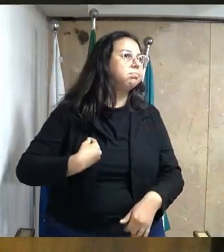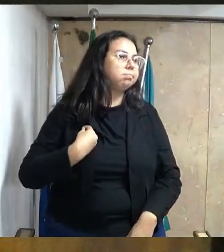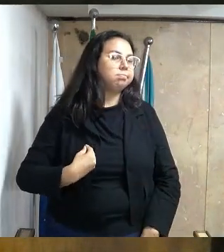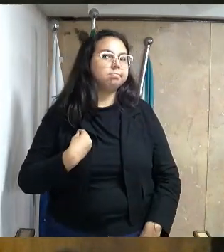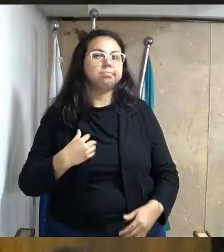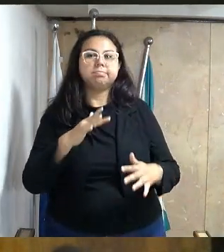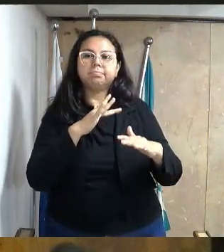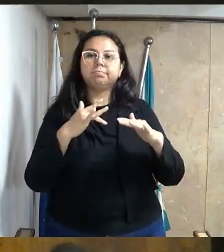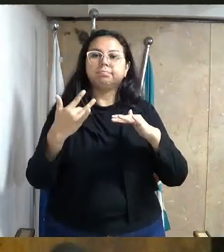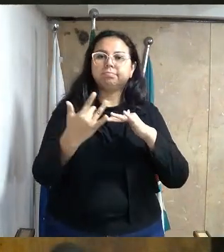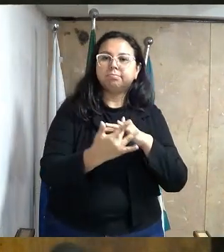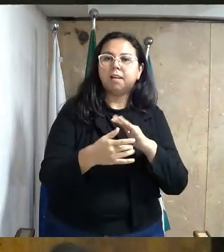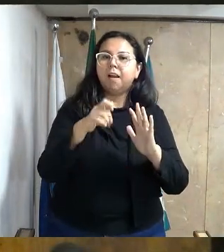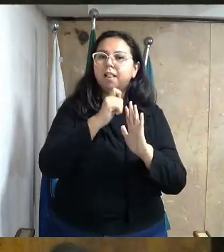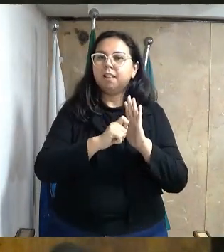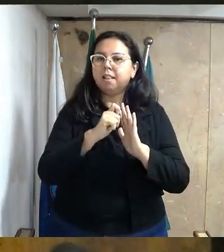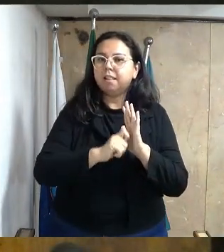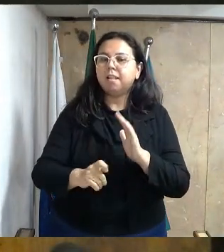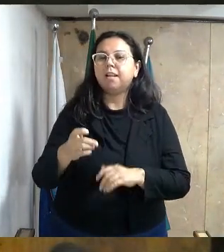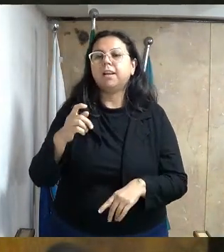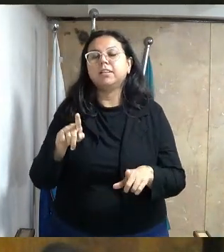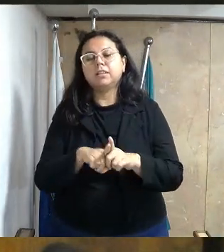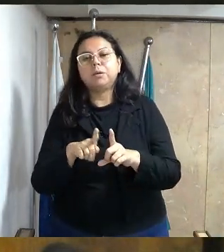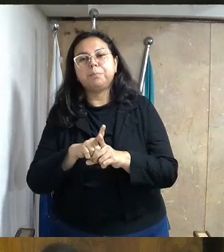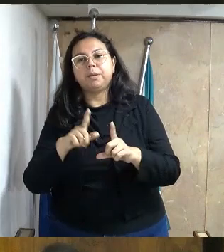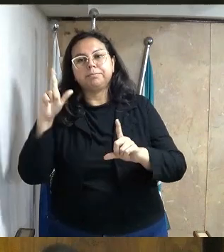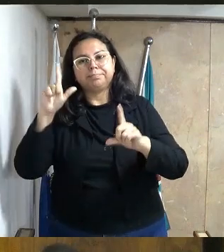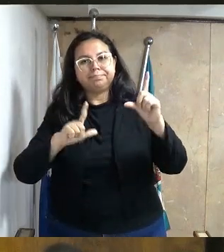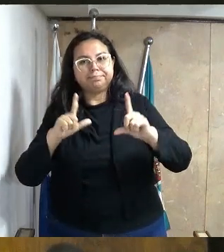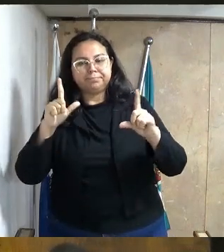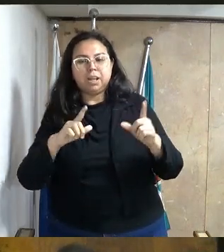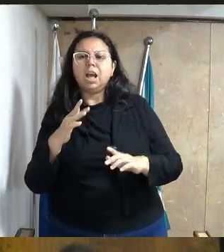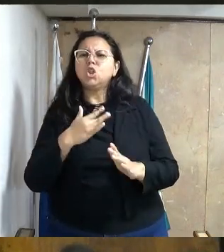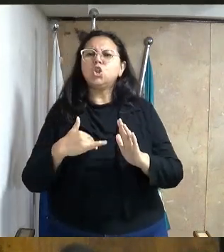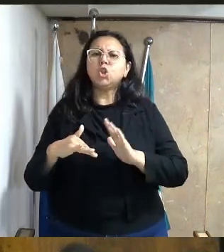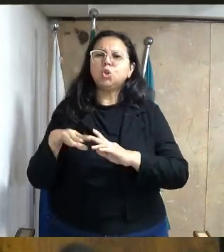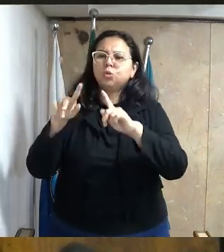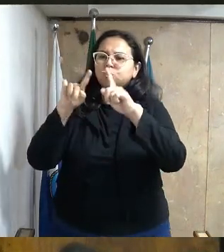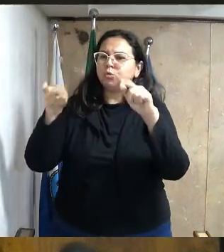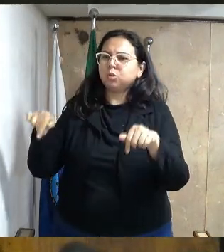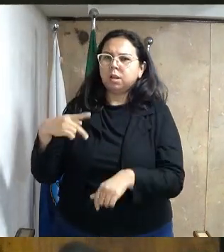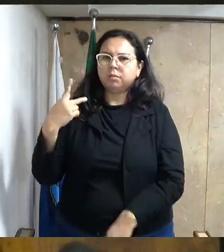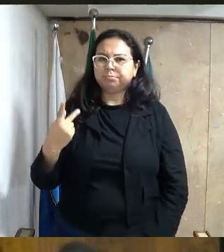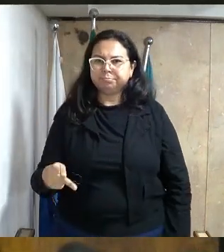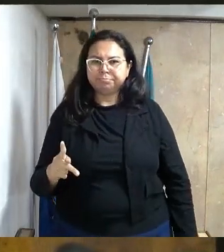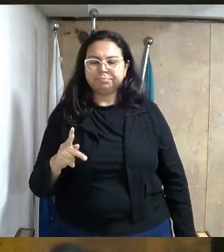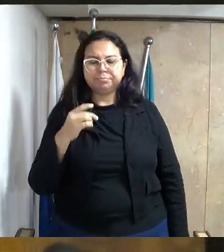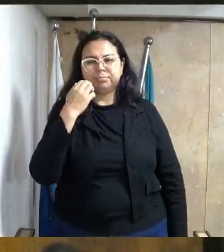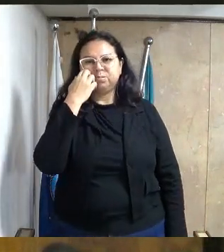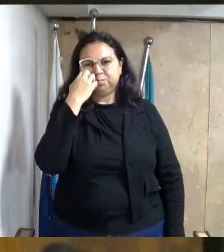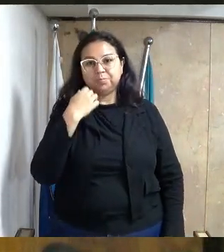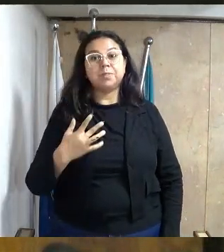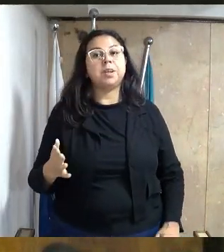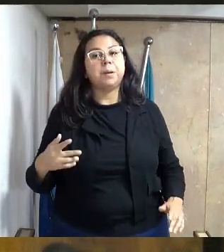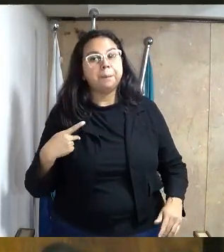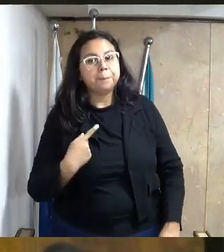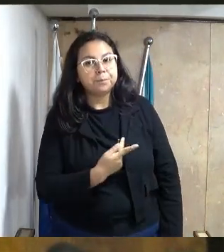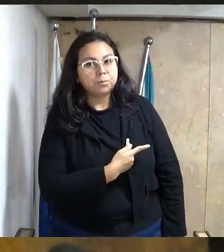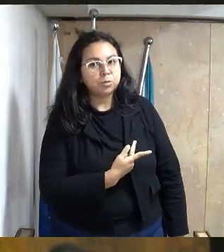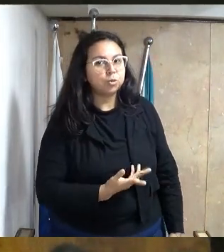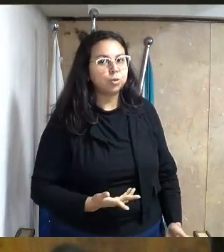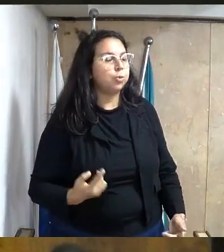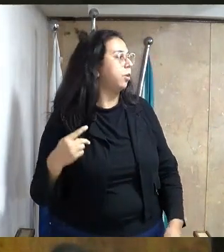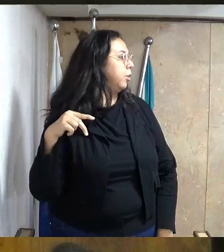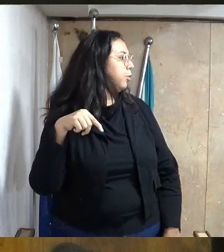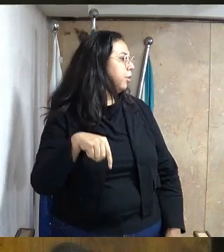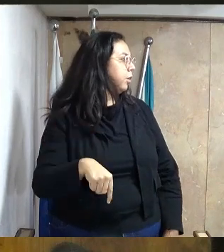imprensa falada e escrita televisada, os funcionários dessa casa. Pastor, o que